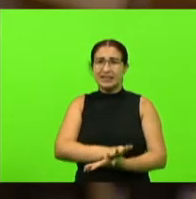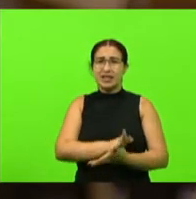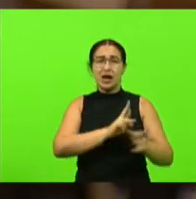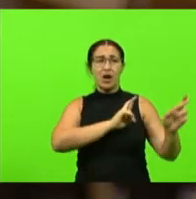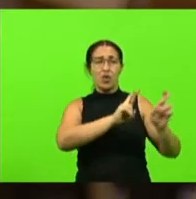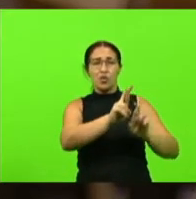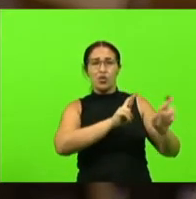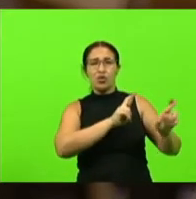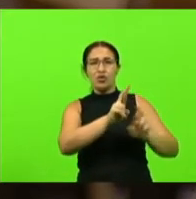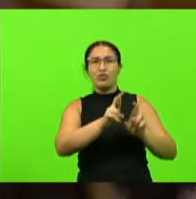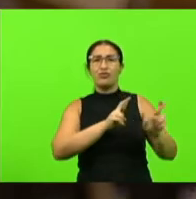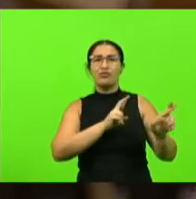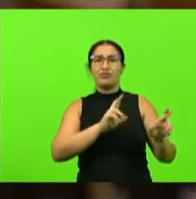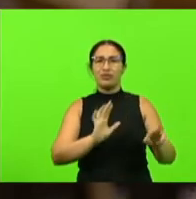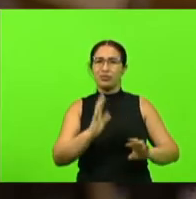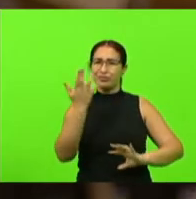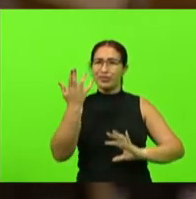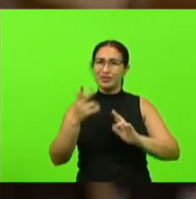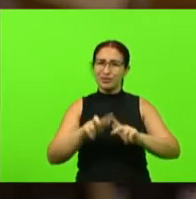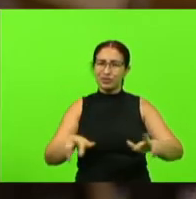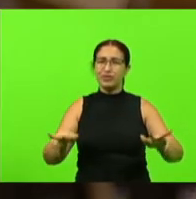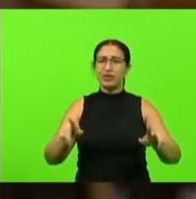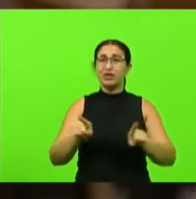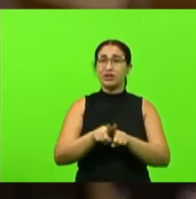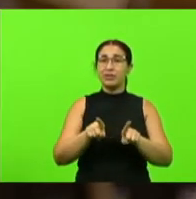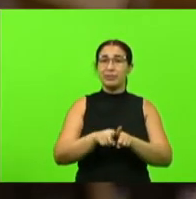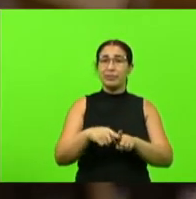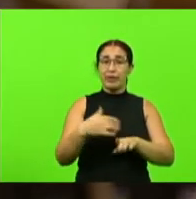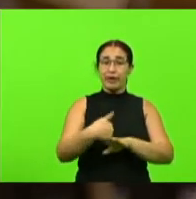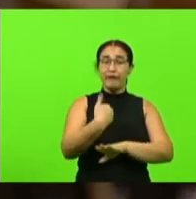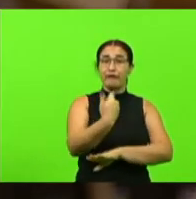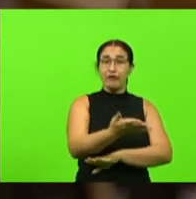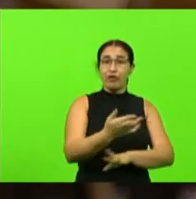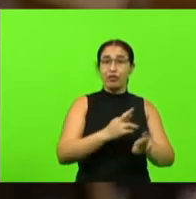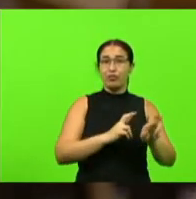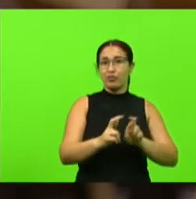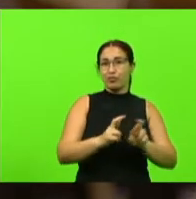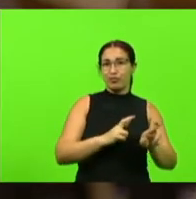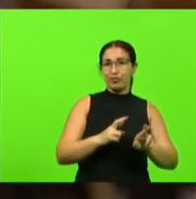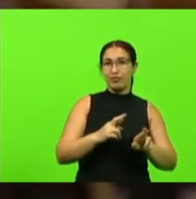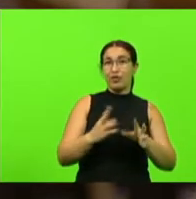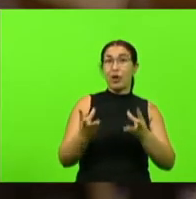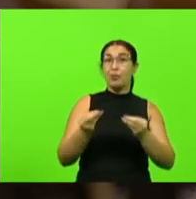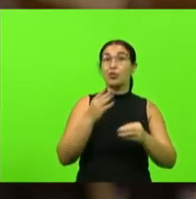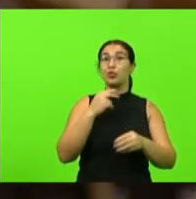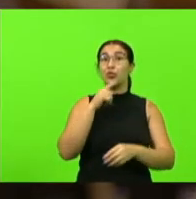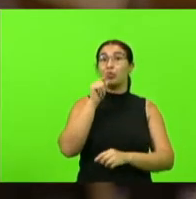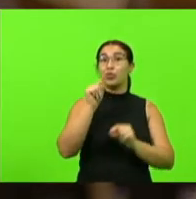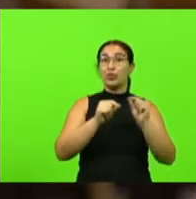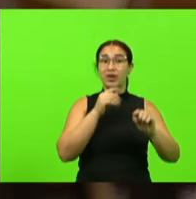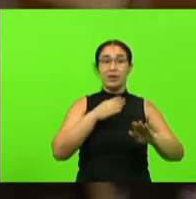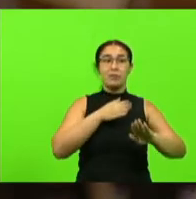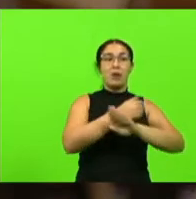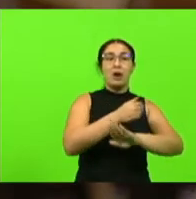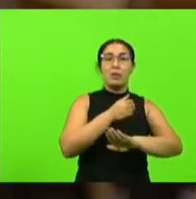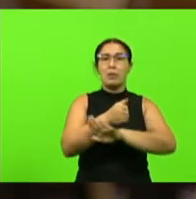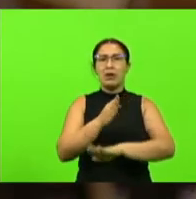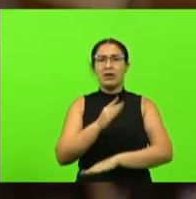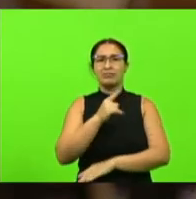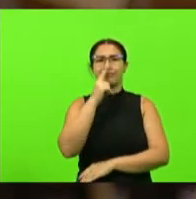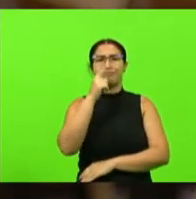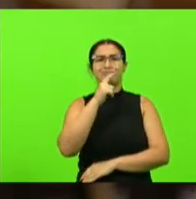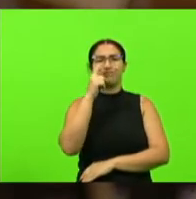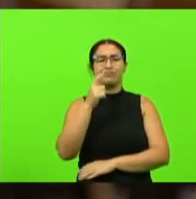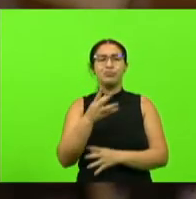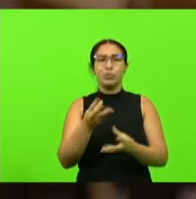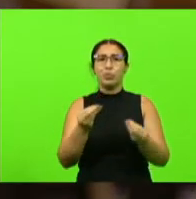e mesmo fora das rodovias nós com a invasão das áreas cada vez mais necessitando de